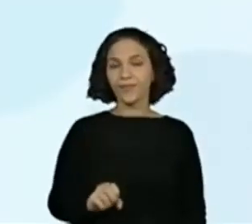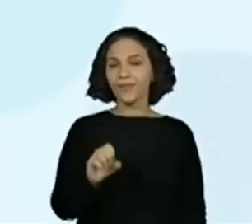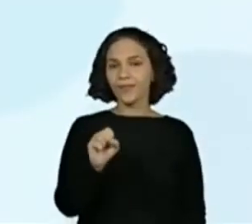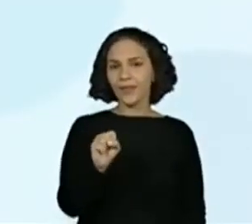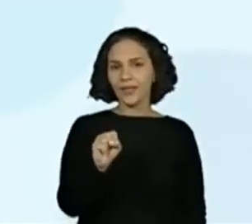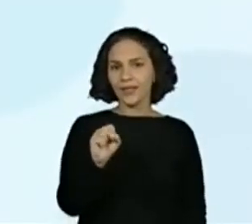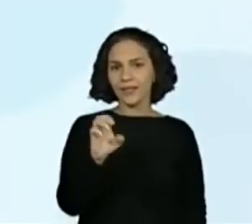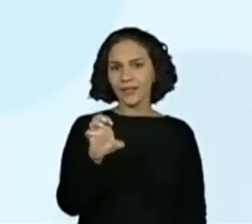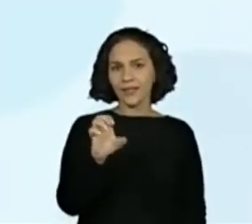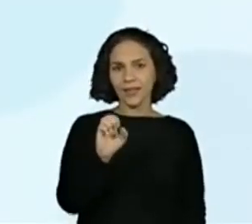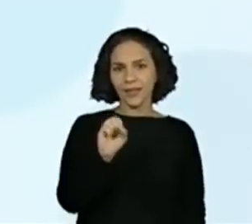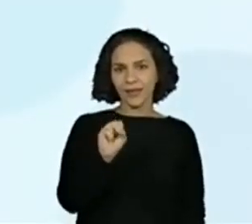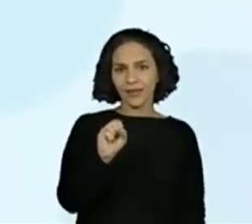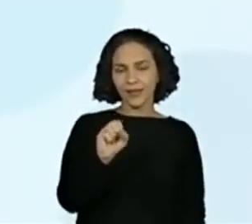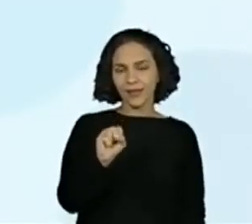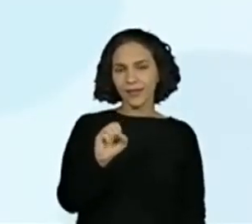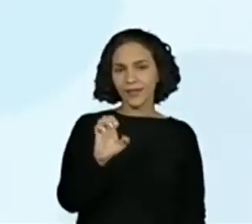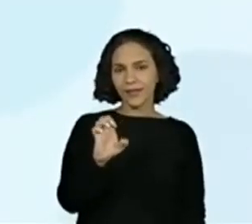Sessenta.